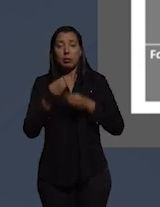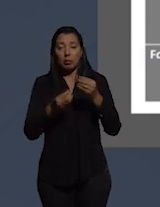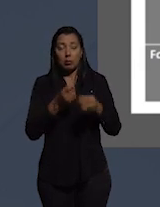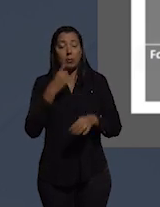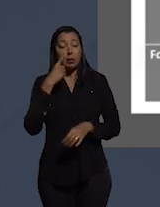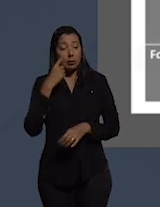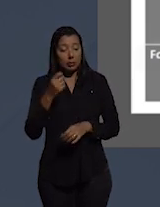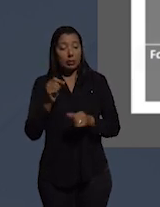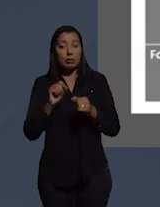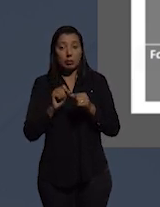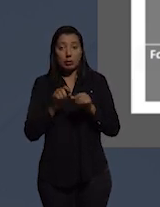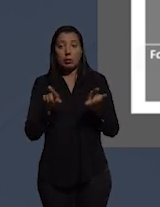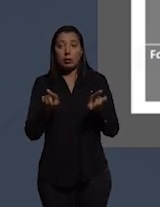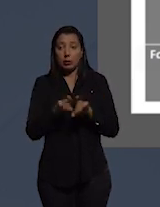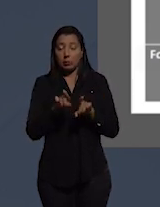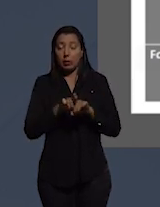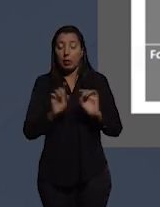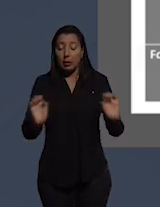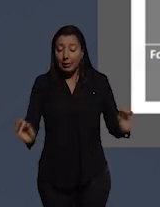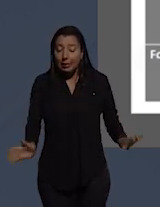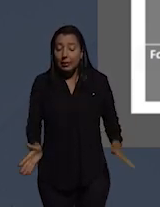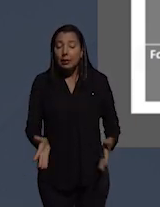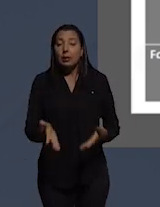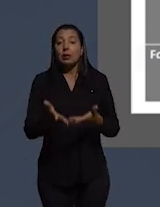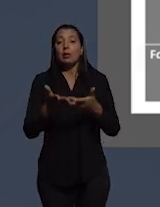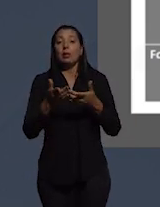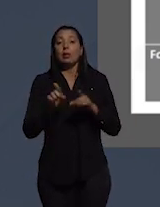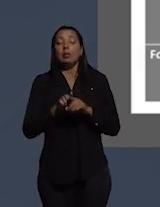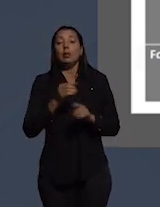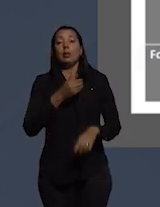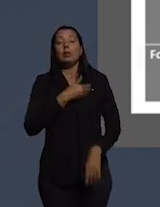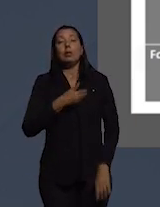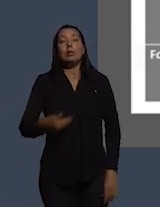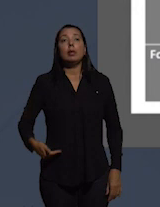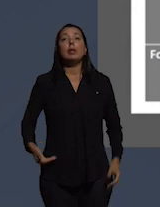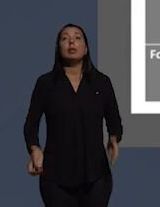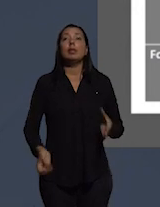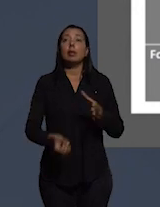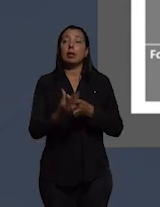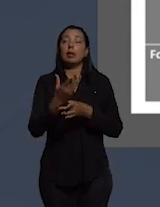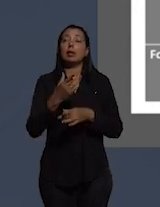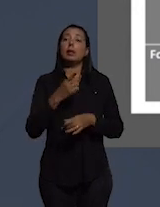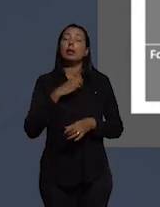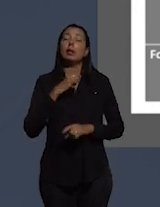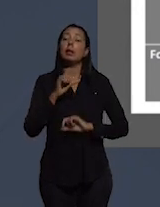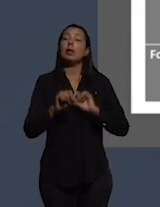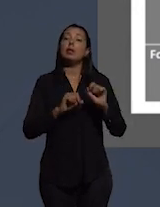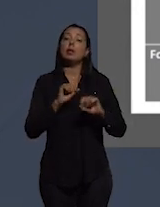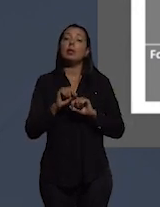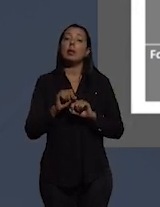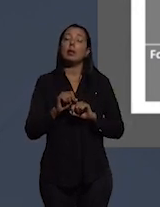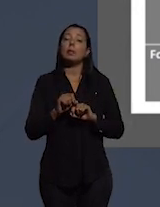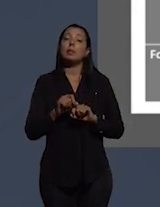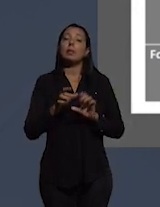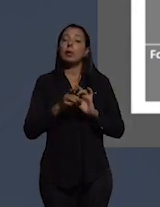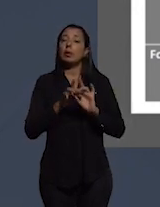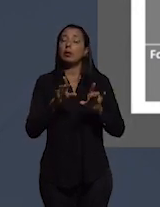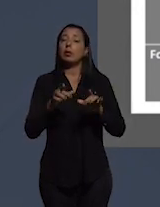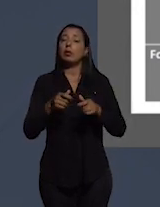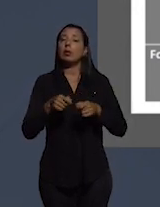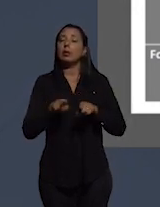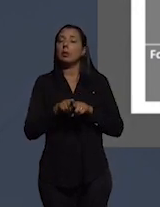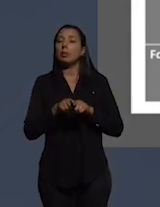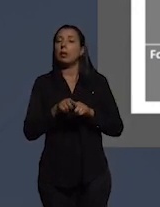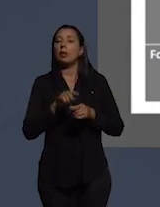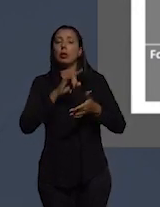interessantes de fazer isso tem incentivos criados pelo governo para que as pessoas obtenham permissões eletrônicas ou carteira de